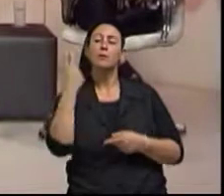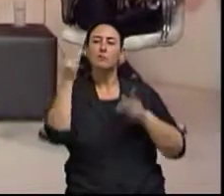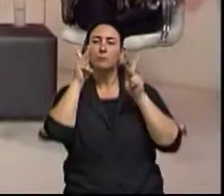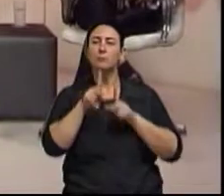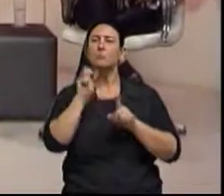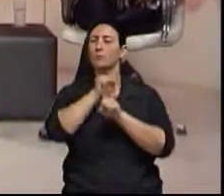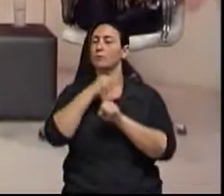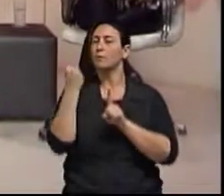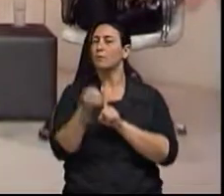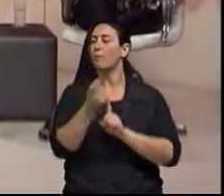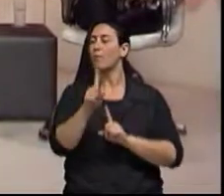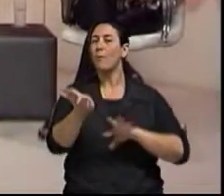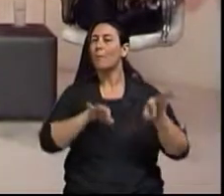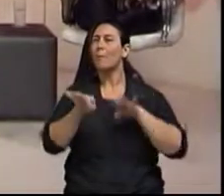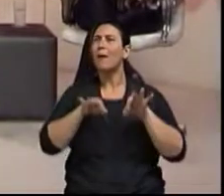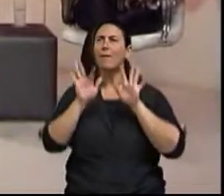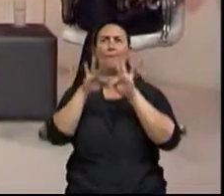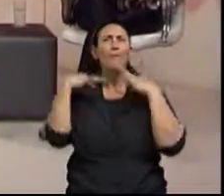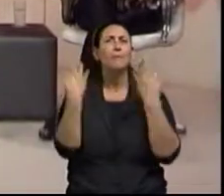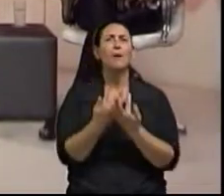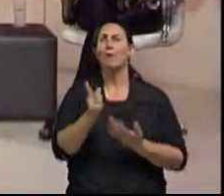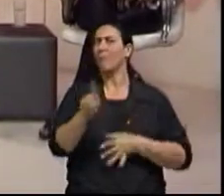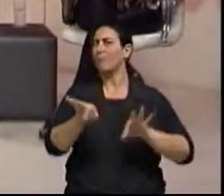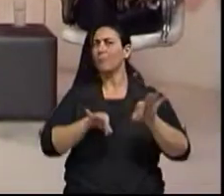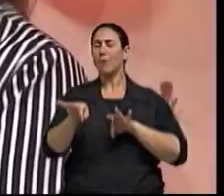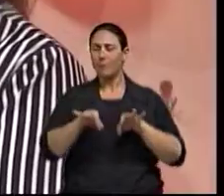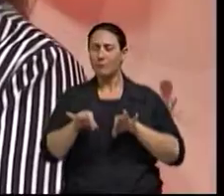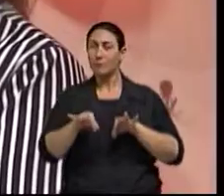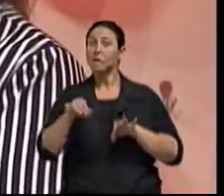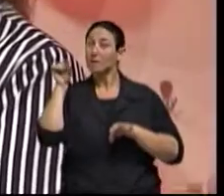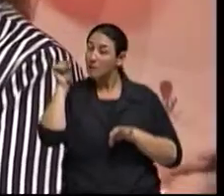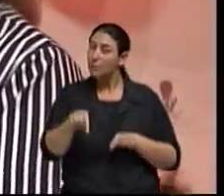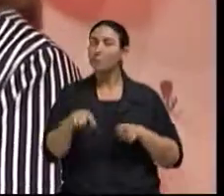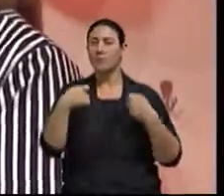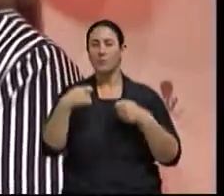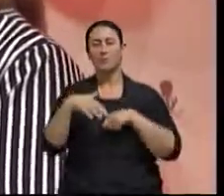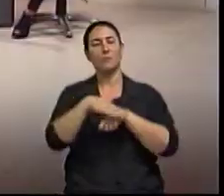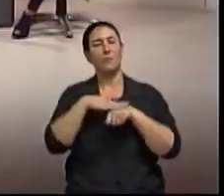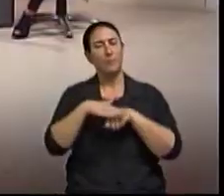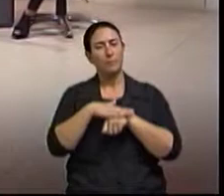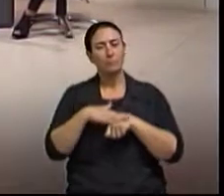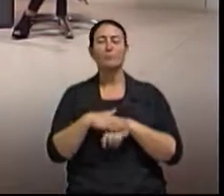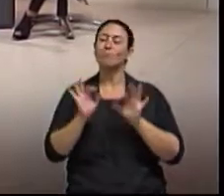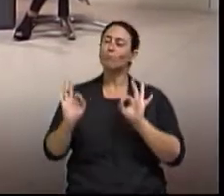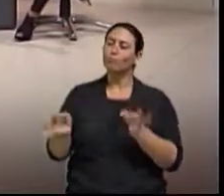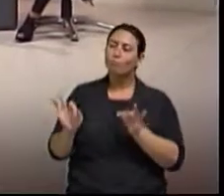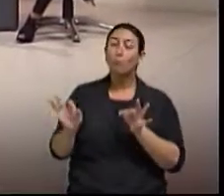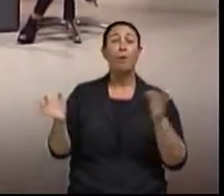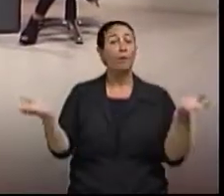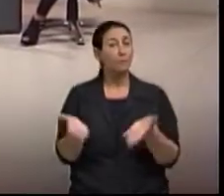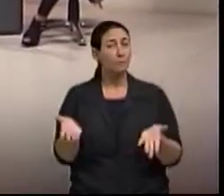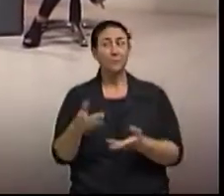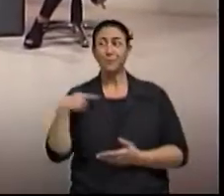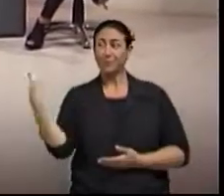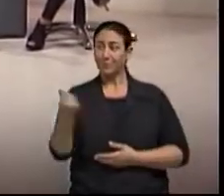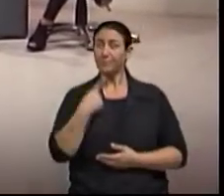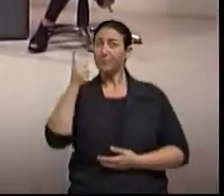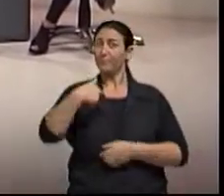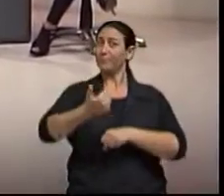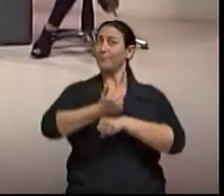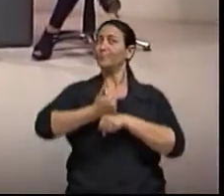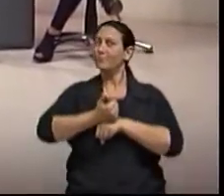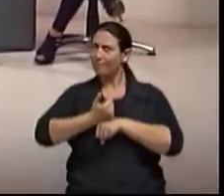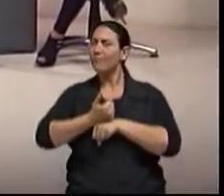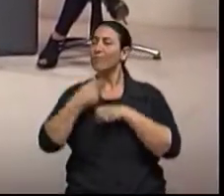mas também para a família. E é nessa direção que nós vamos conversar. Claro. E como profissionais a gente tem uma obrigação realmente